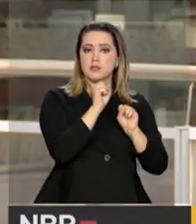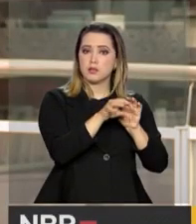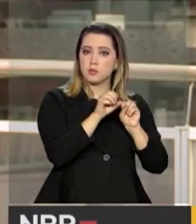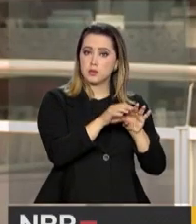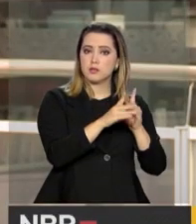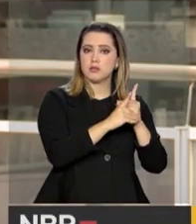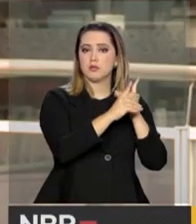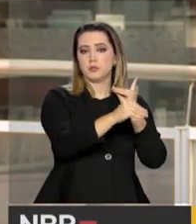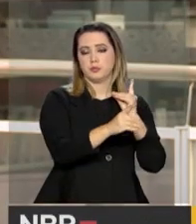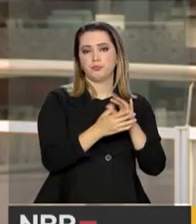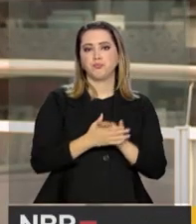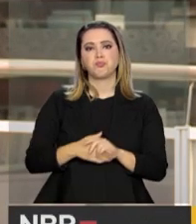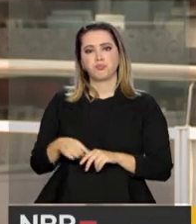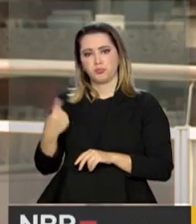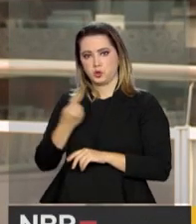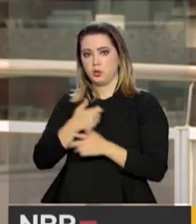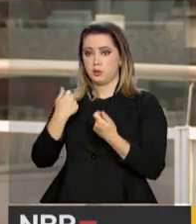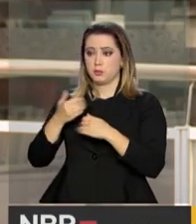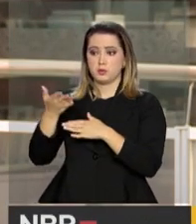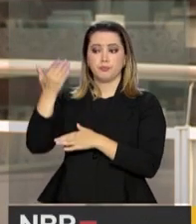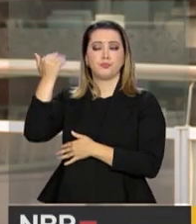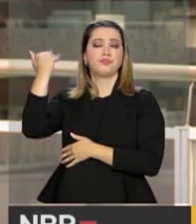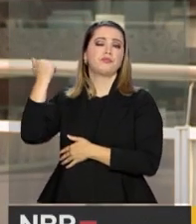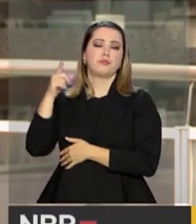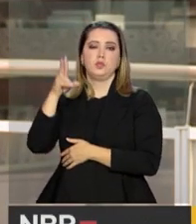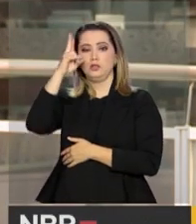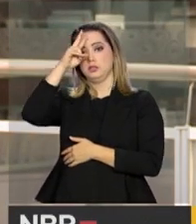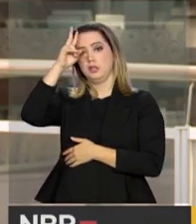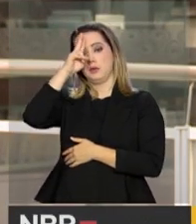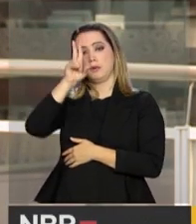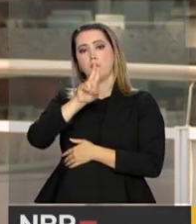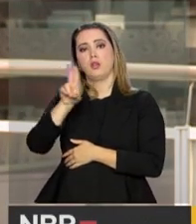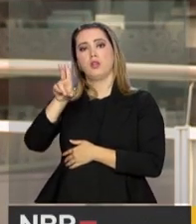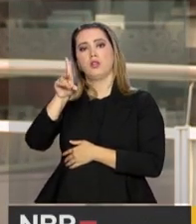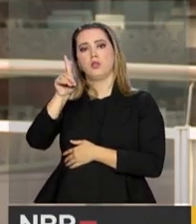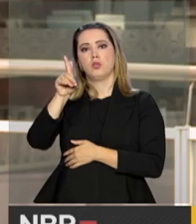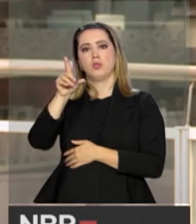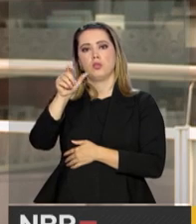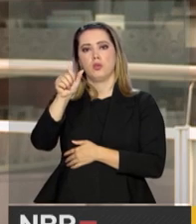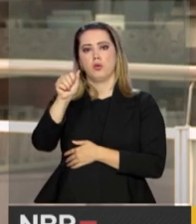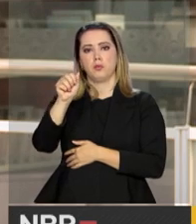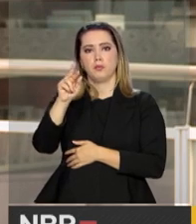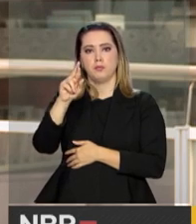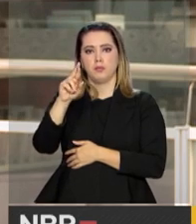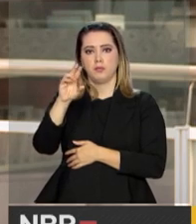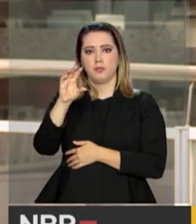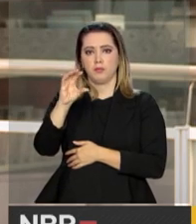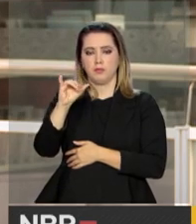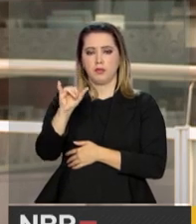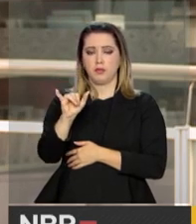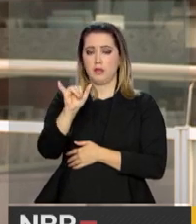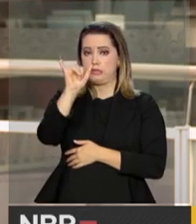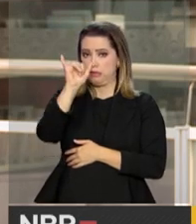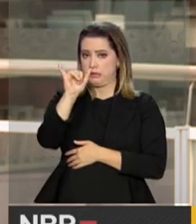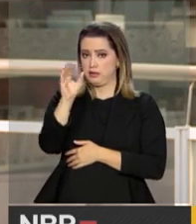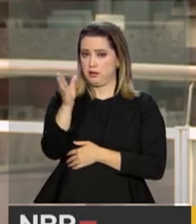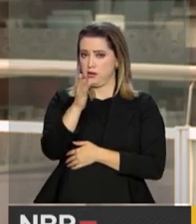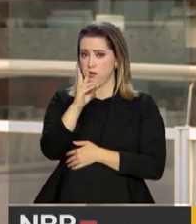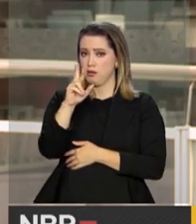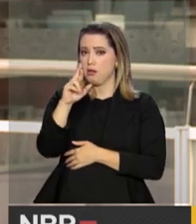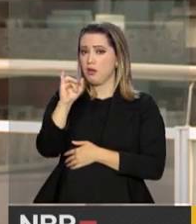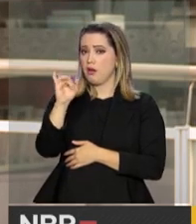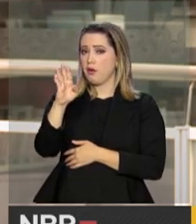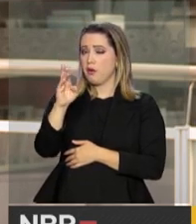funciona? Nós temos que recapitular aqui Darcy Ribeiro, né? Então, quando nós olhamos para o primeiro projeto político